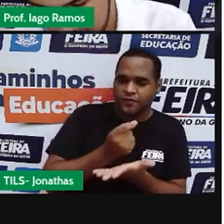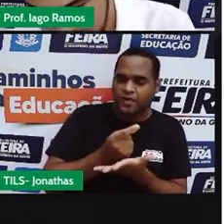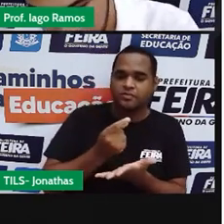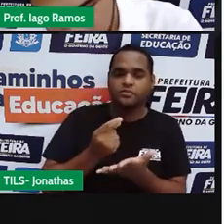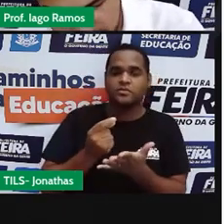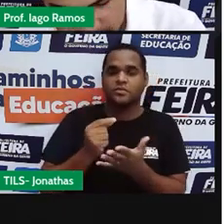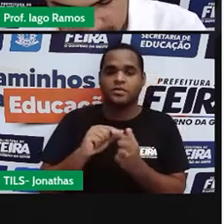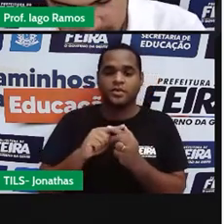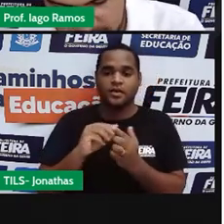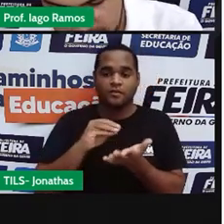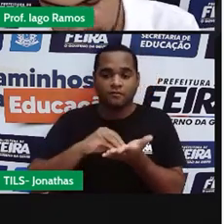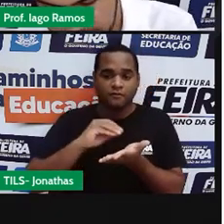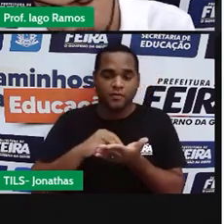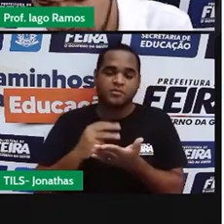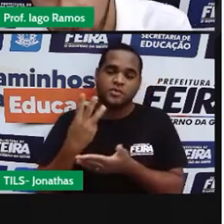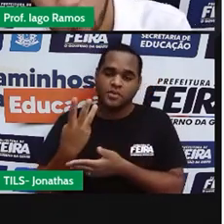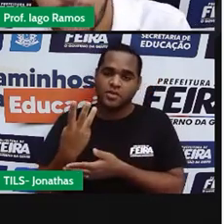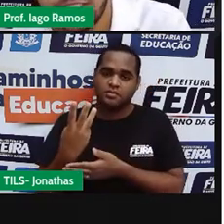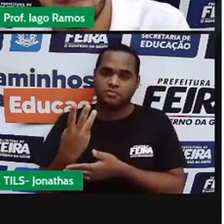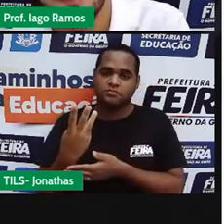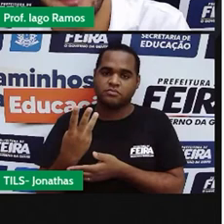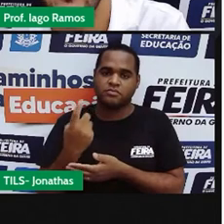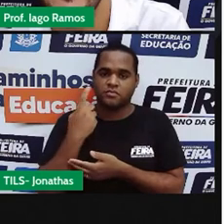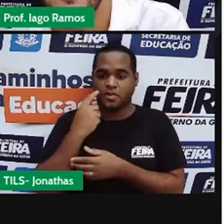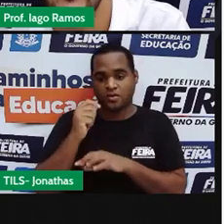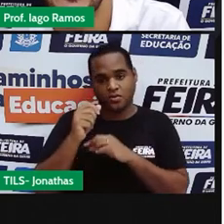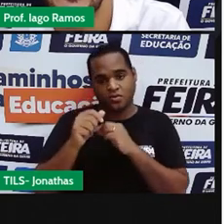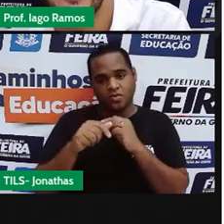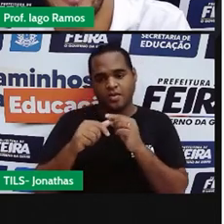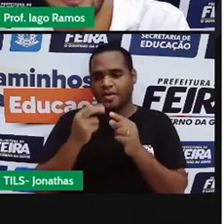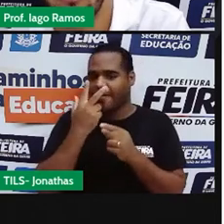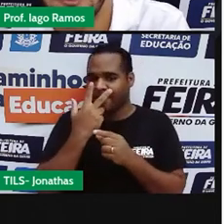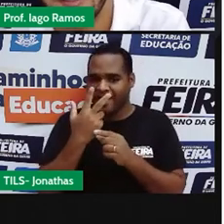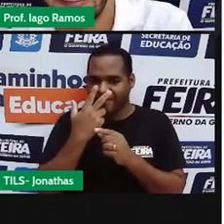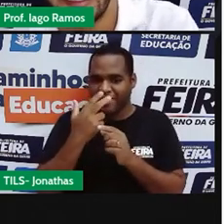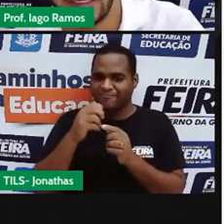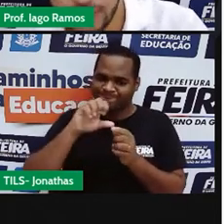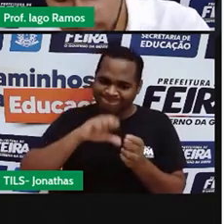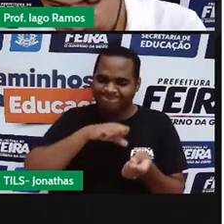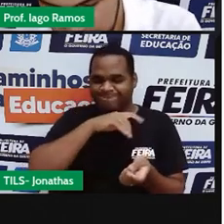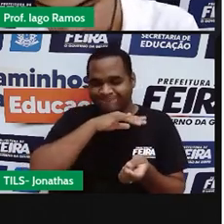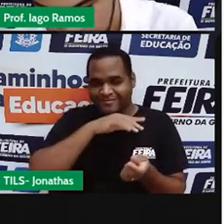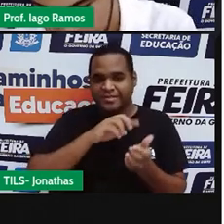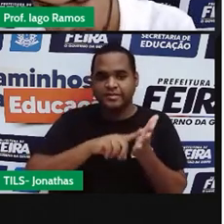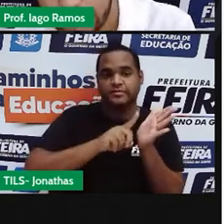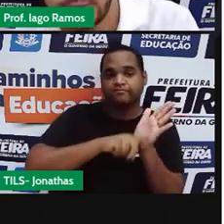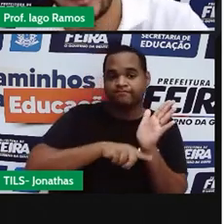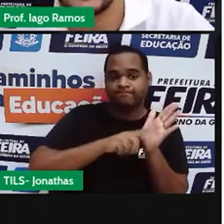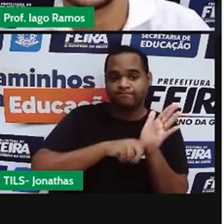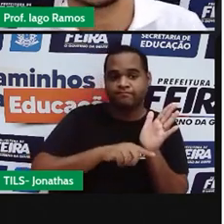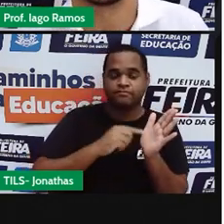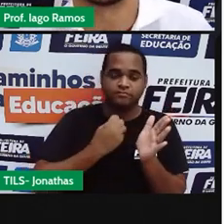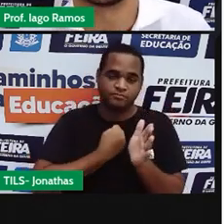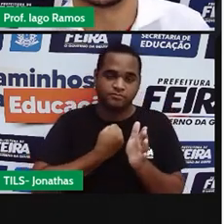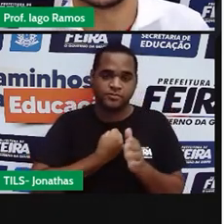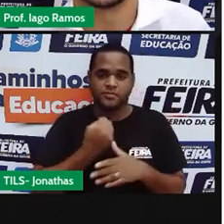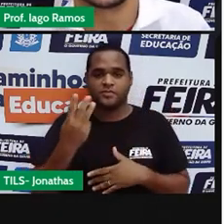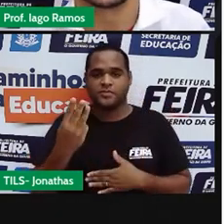O devendo 3, a gente escreve assim, ó, dívida é coisa ruim, é coisa negativa, 3.